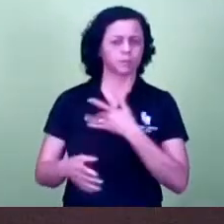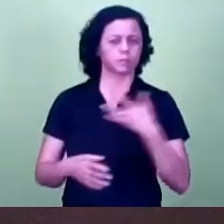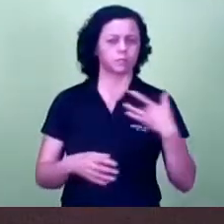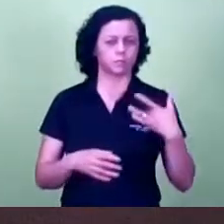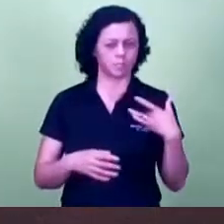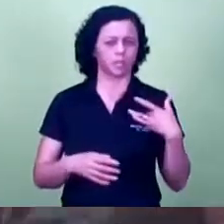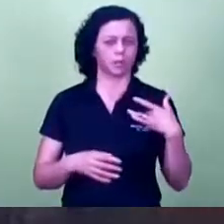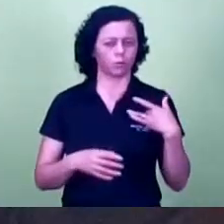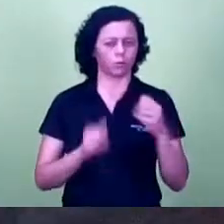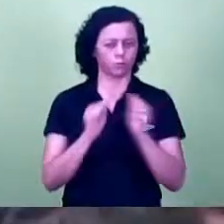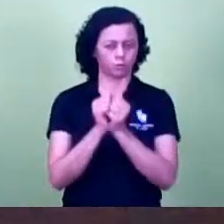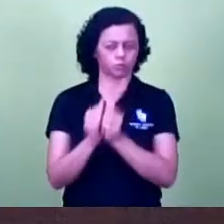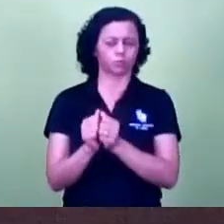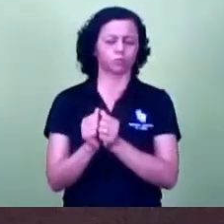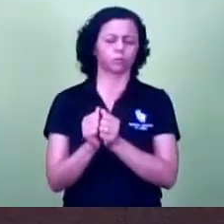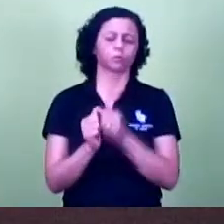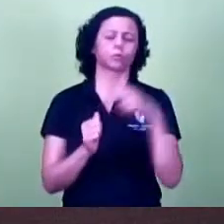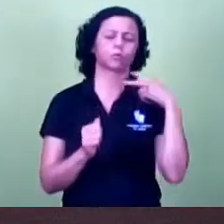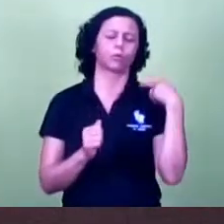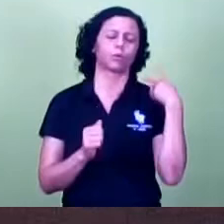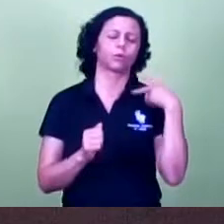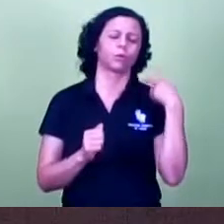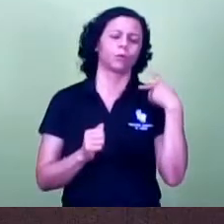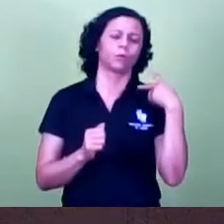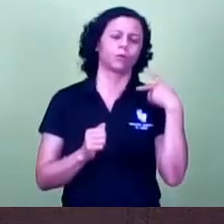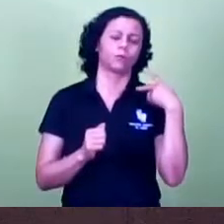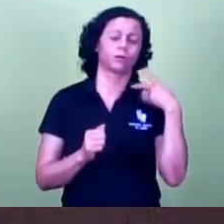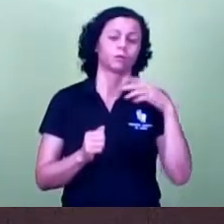o nosso presidente, vereador Marlon Sequeira,